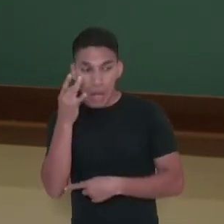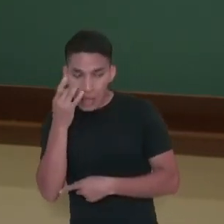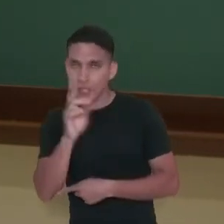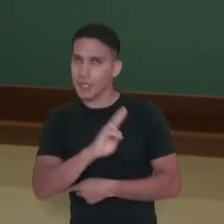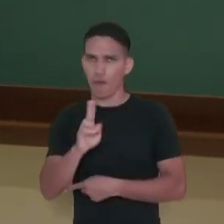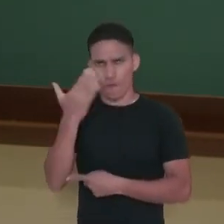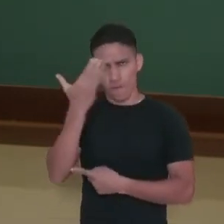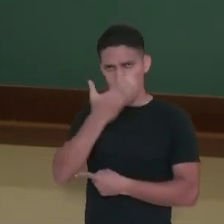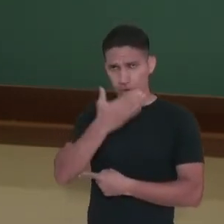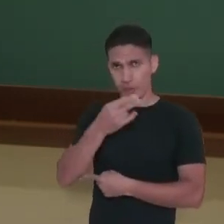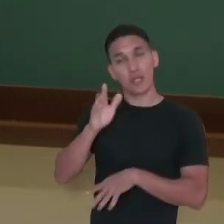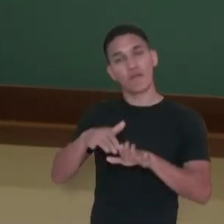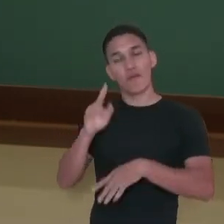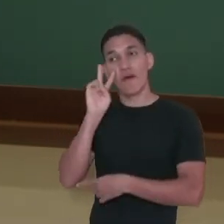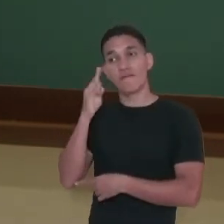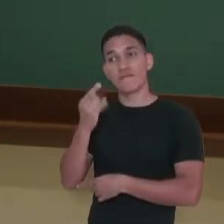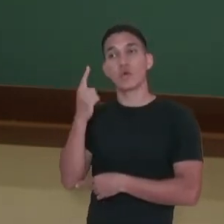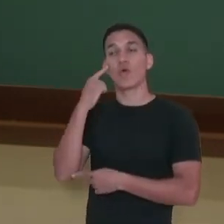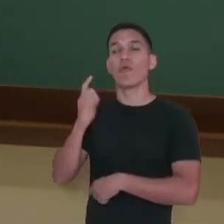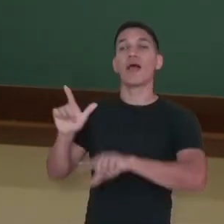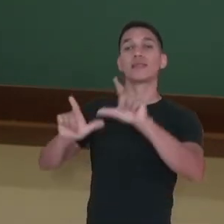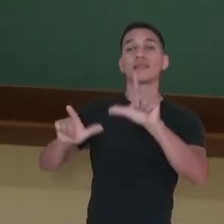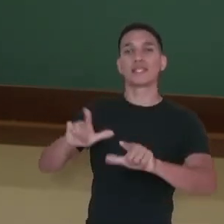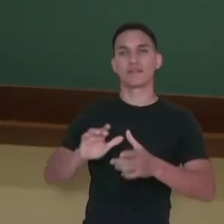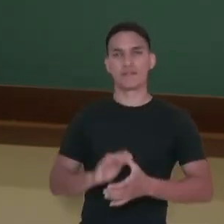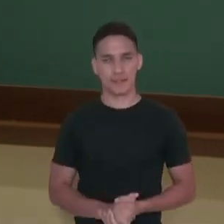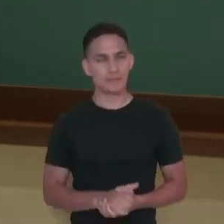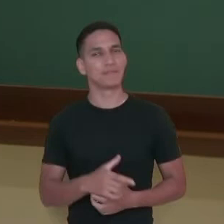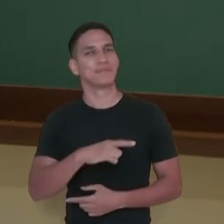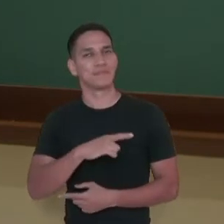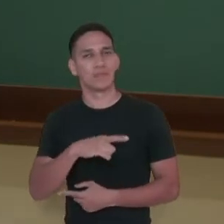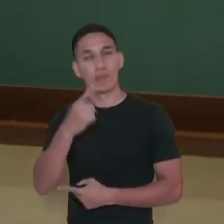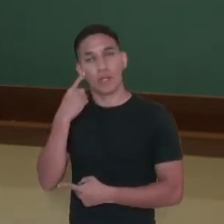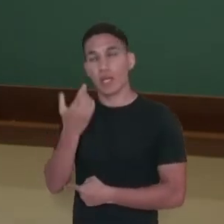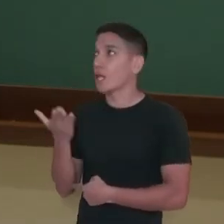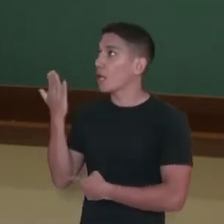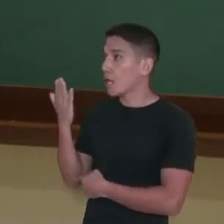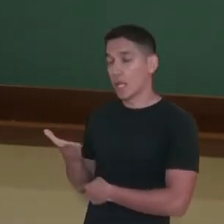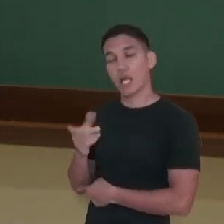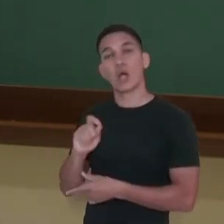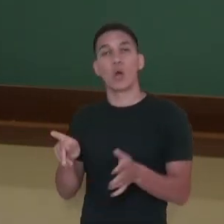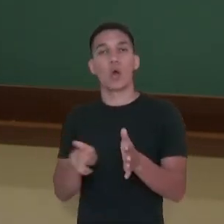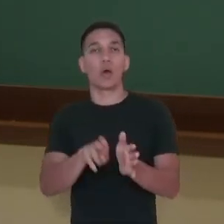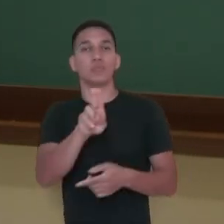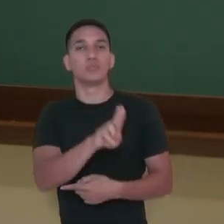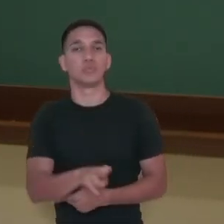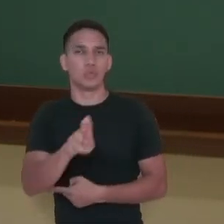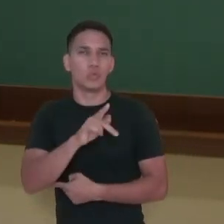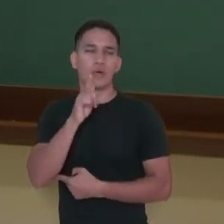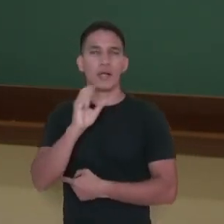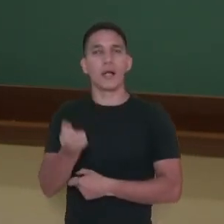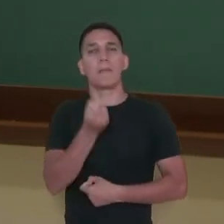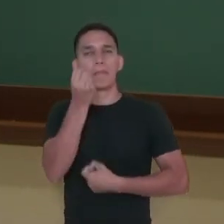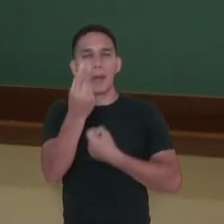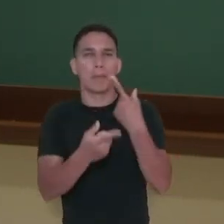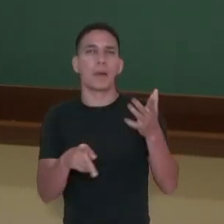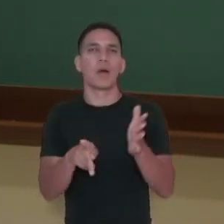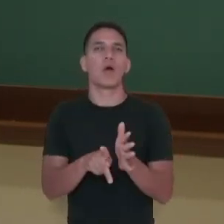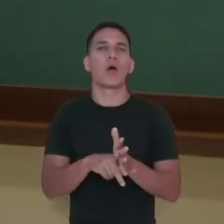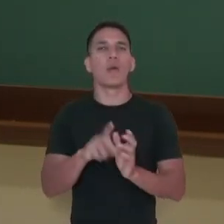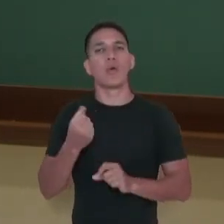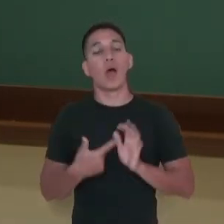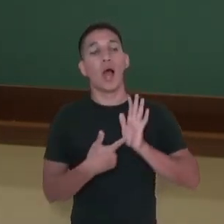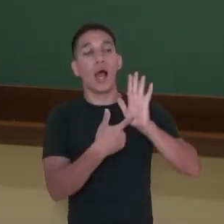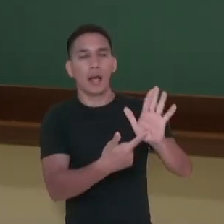visto, perdão, visto na TV, através de algumas apresentações, ou